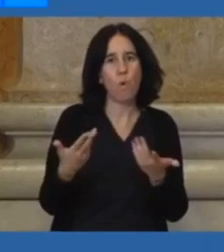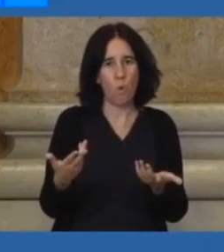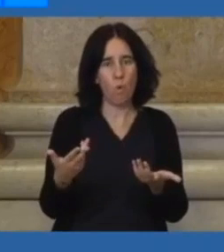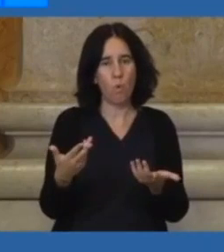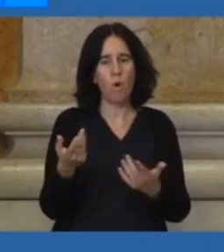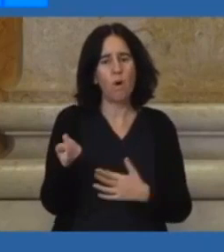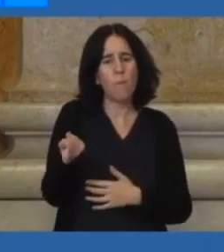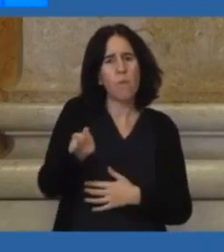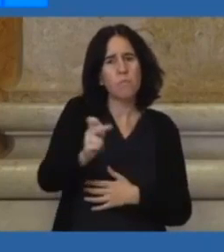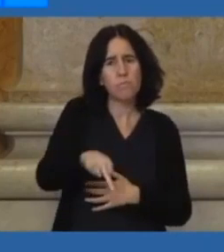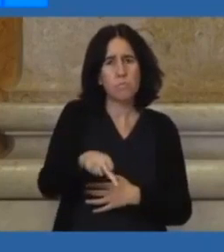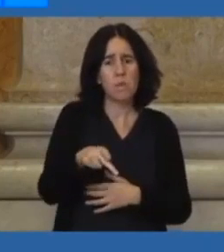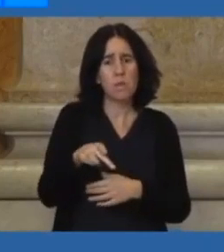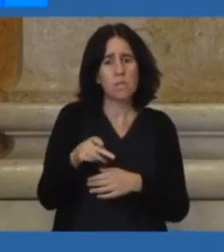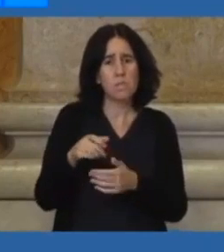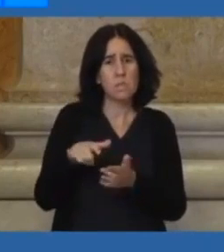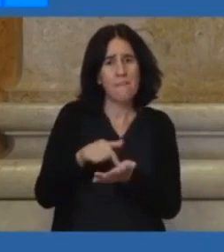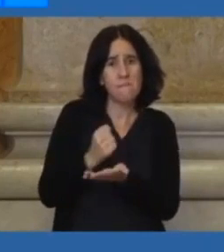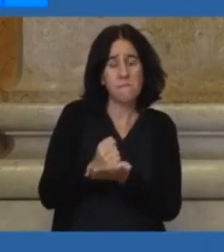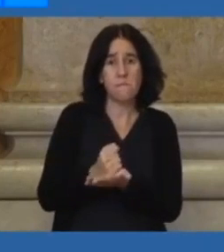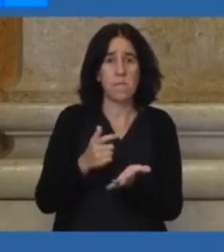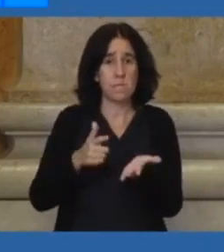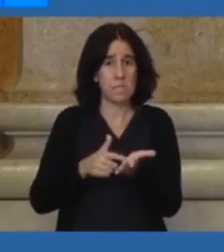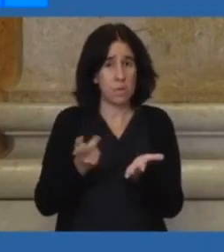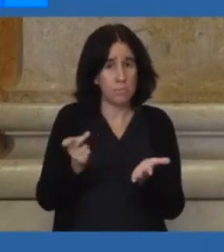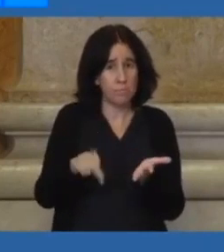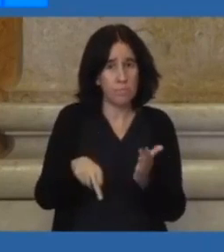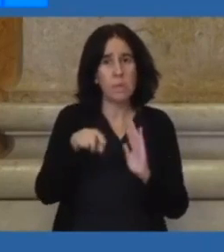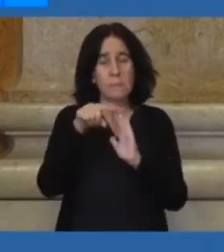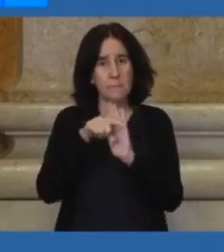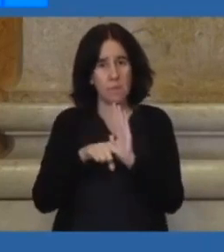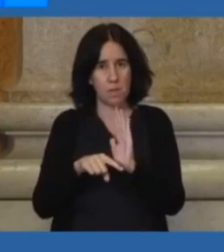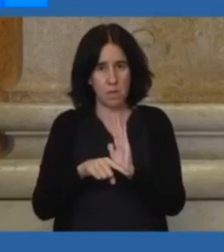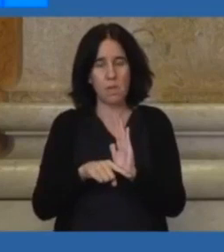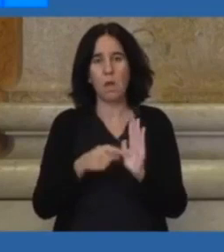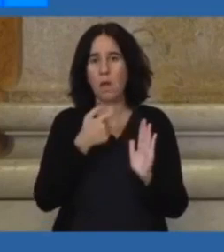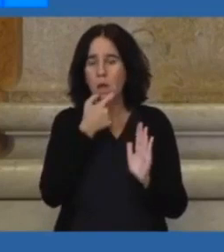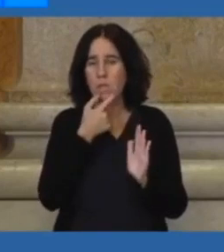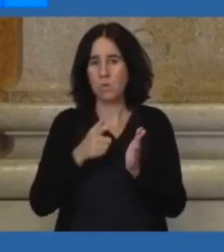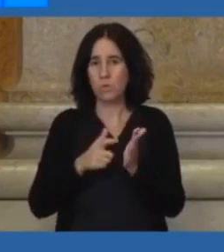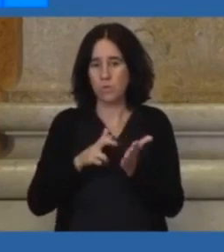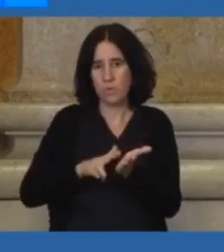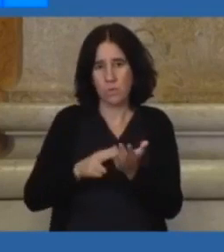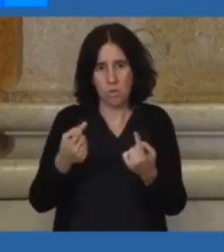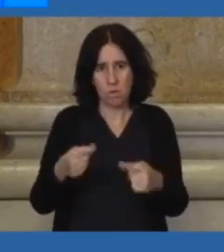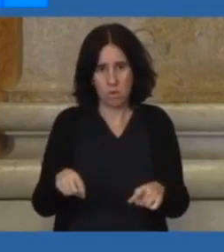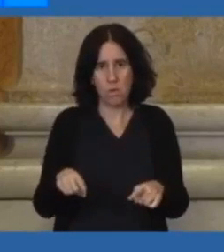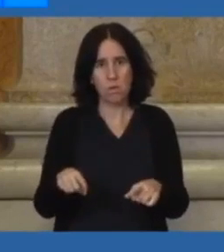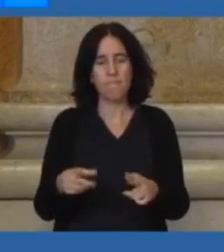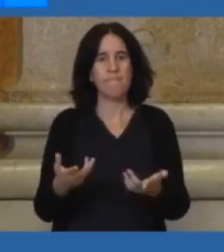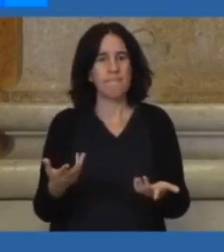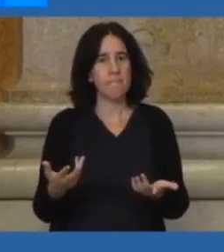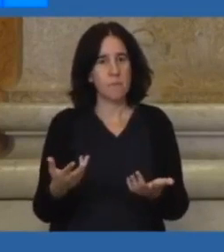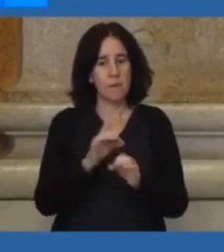adotar, sempre que necessário, as medidas que se justifiquem para